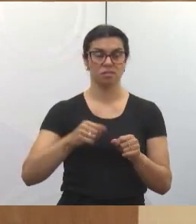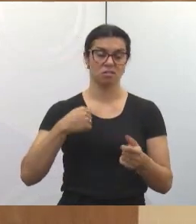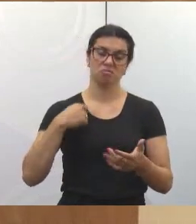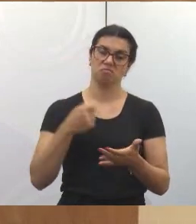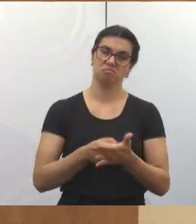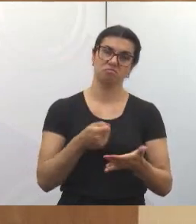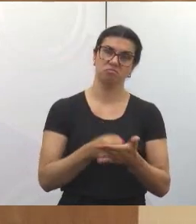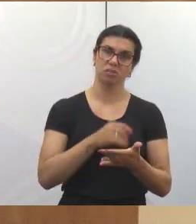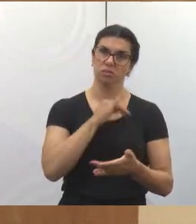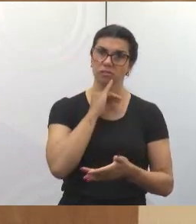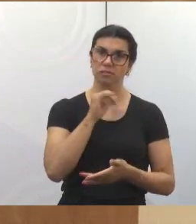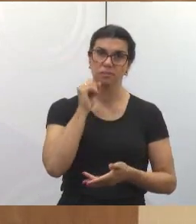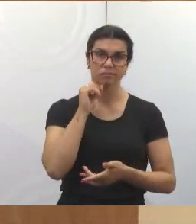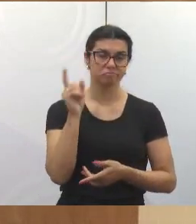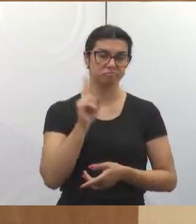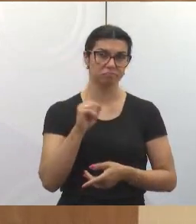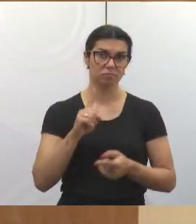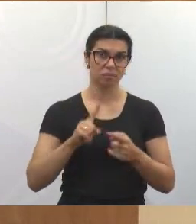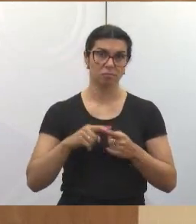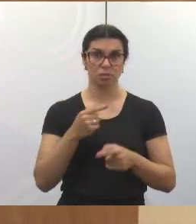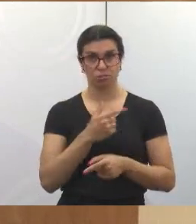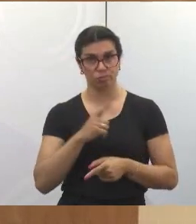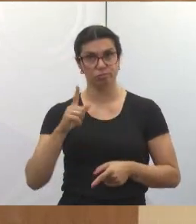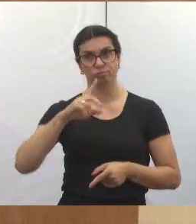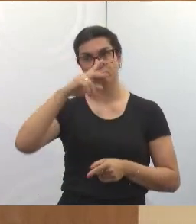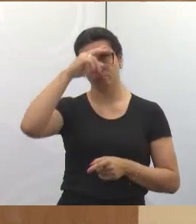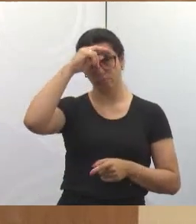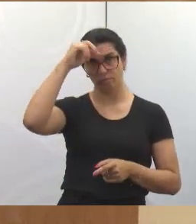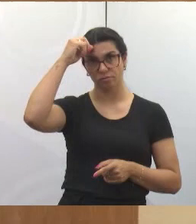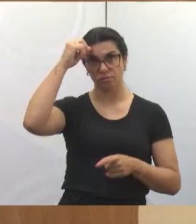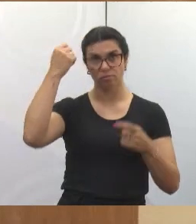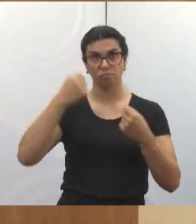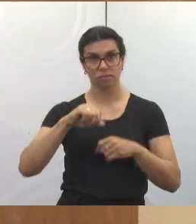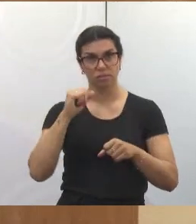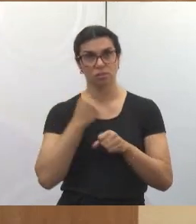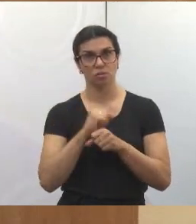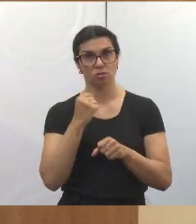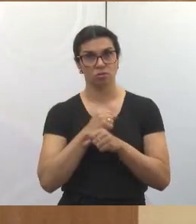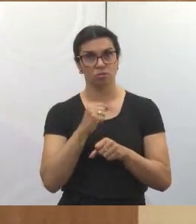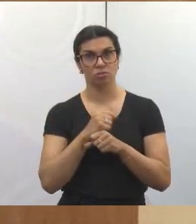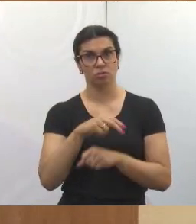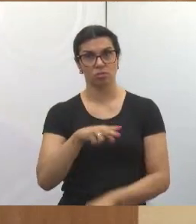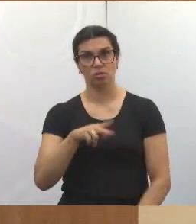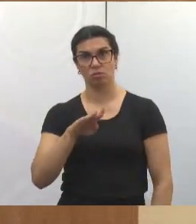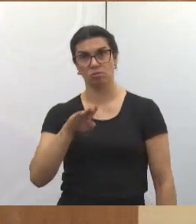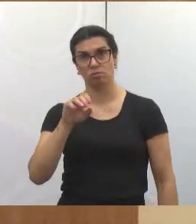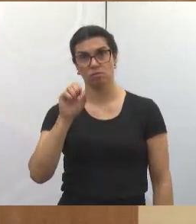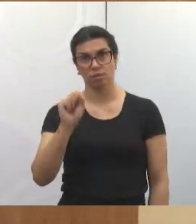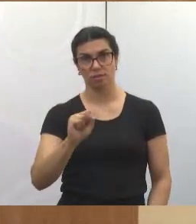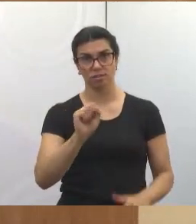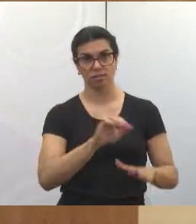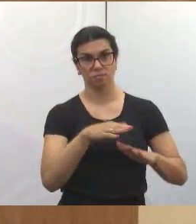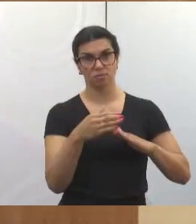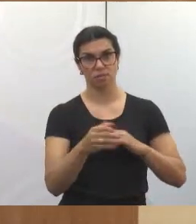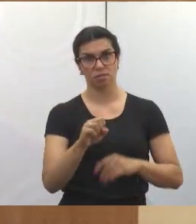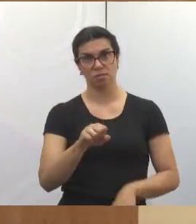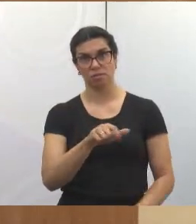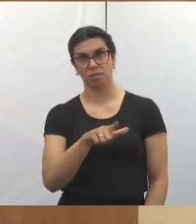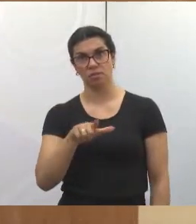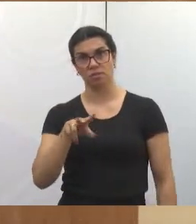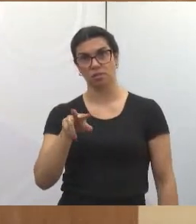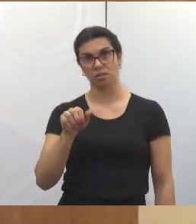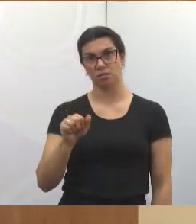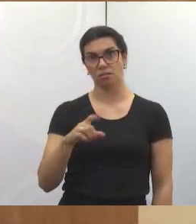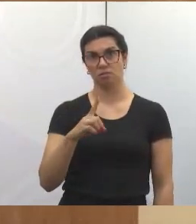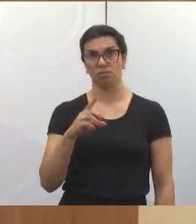cobrar dele. Mas o próximo prefeito tem que construir uma UBS lá na região de Cidade de Salvador, uma UPA lá. Lá na região